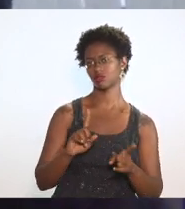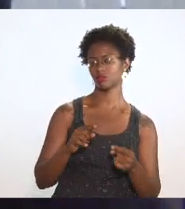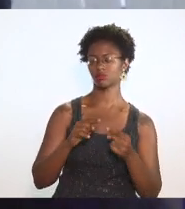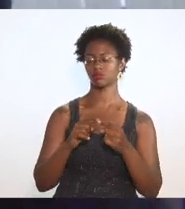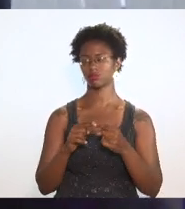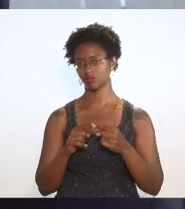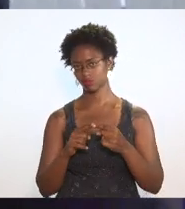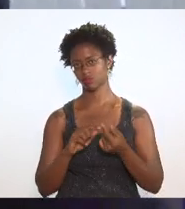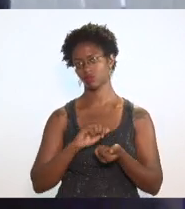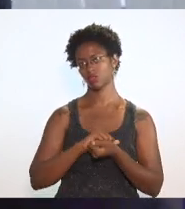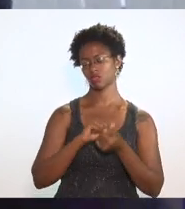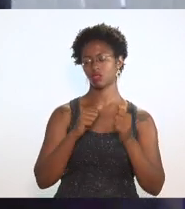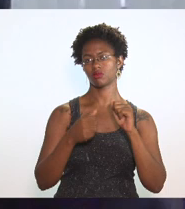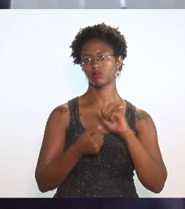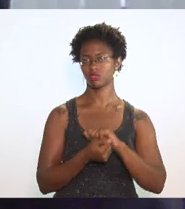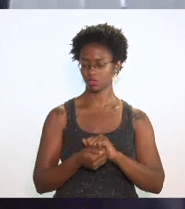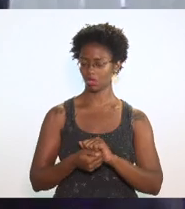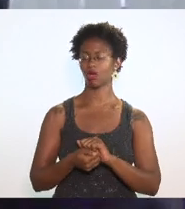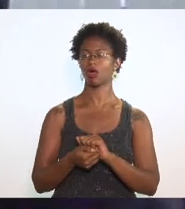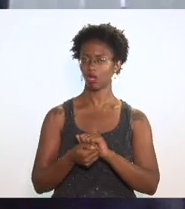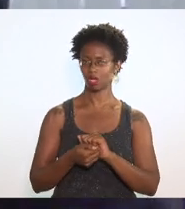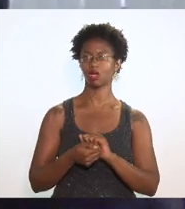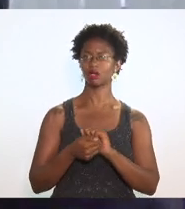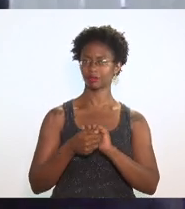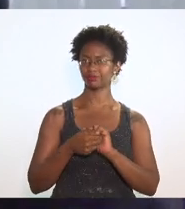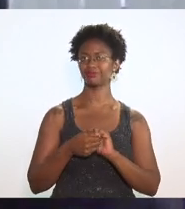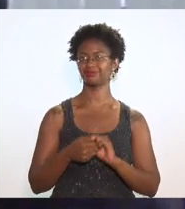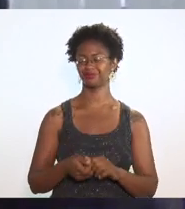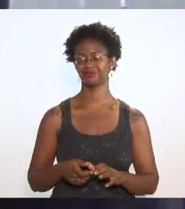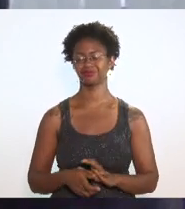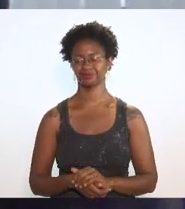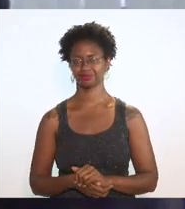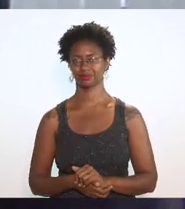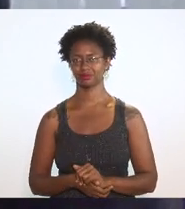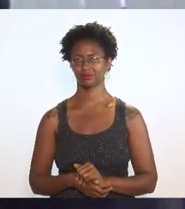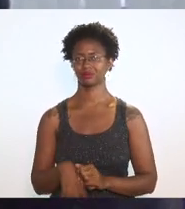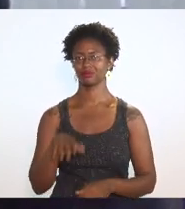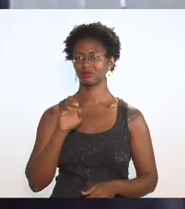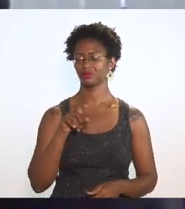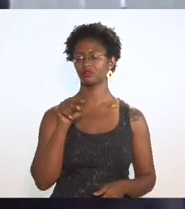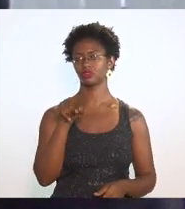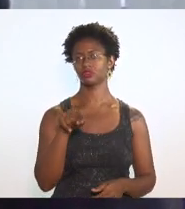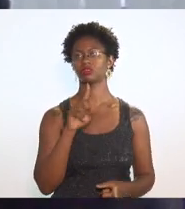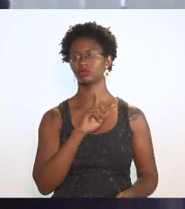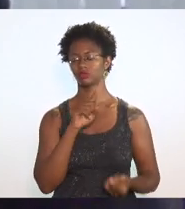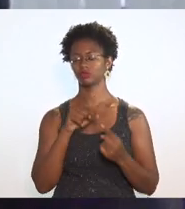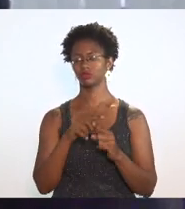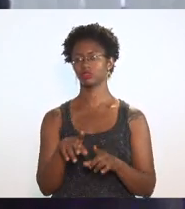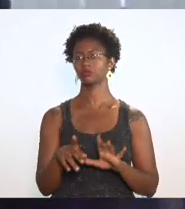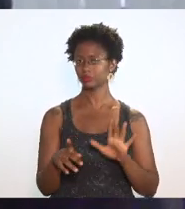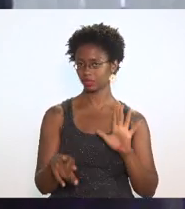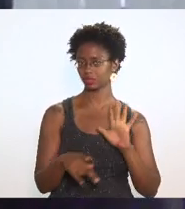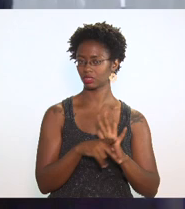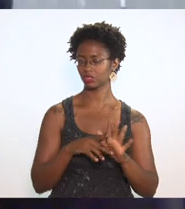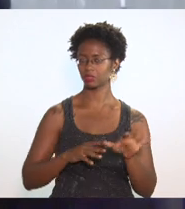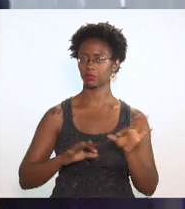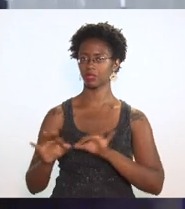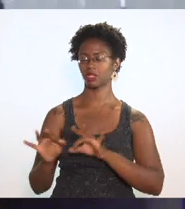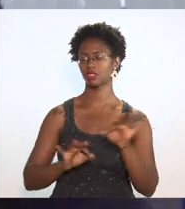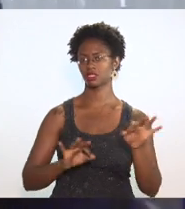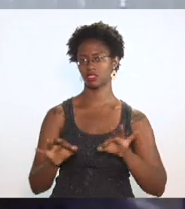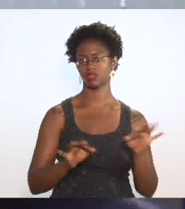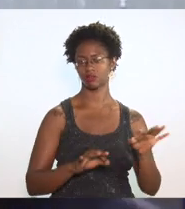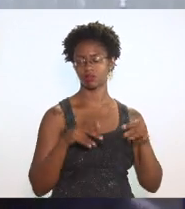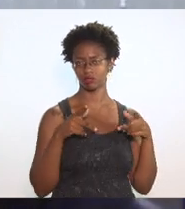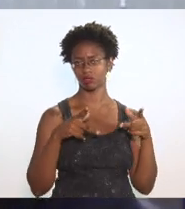uma adequação a esse novo regime de recuperação fiscal que ainda é parte de um planejamento não só do